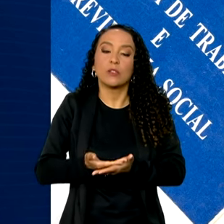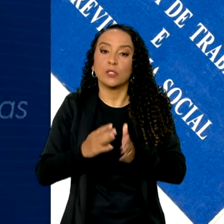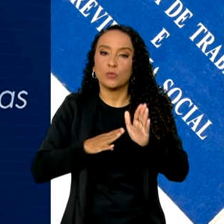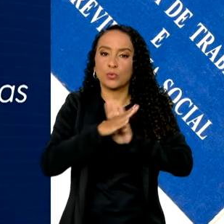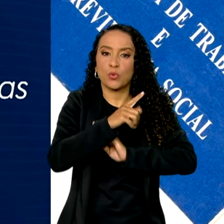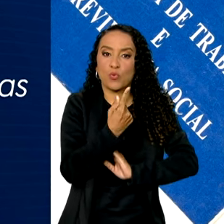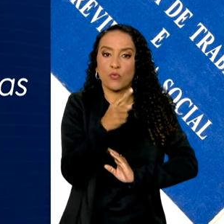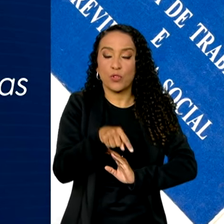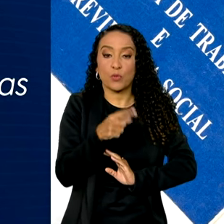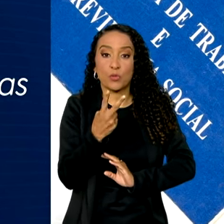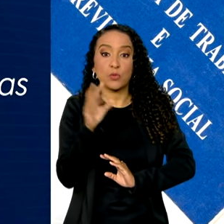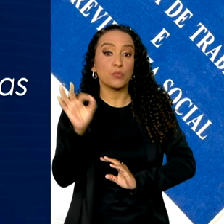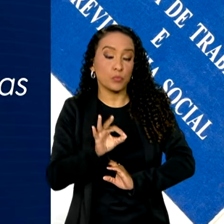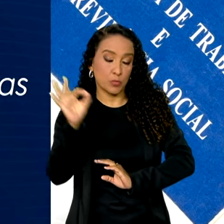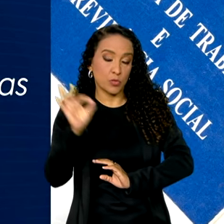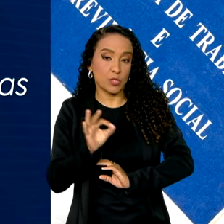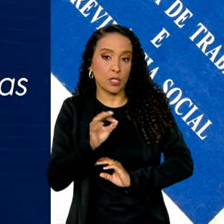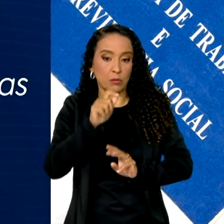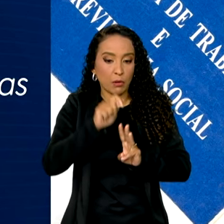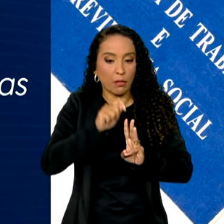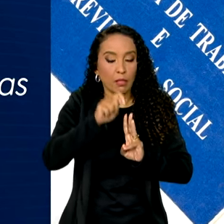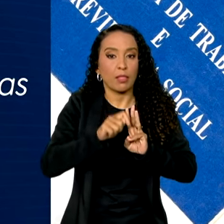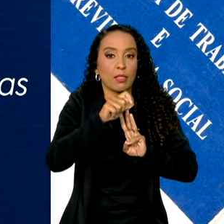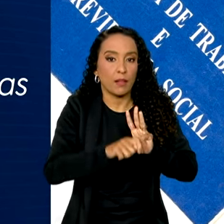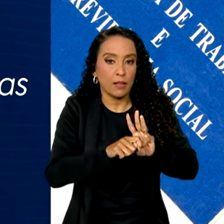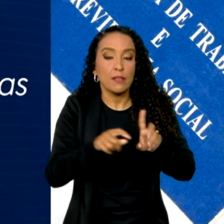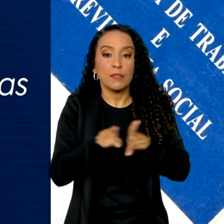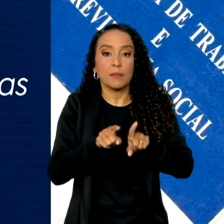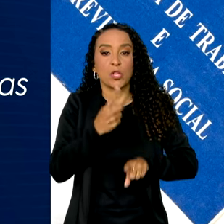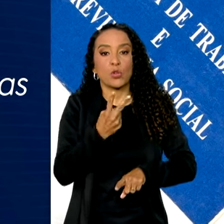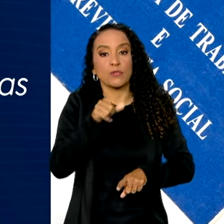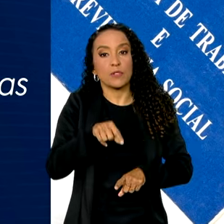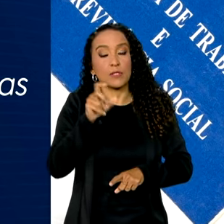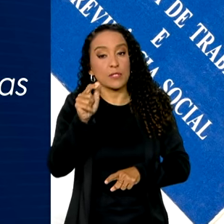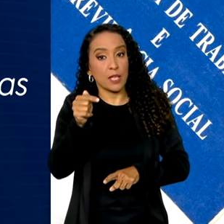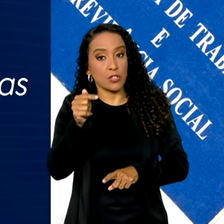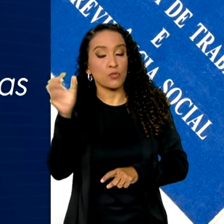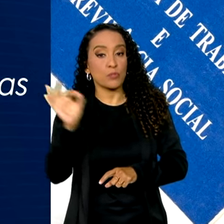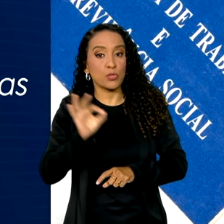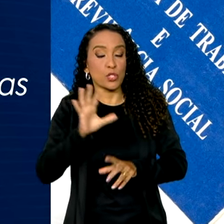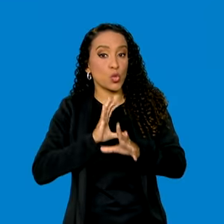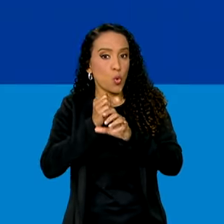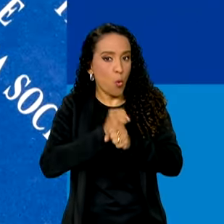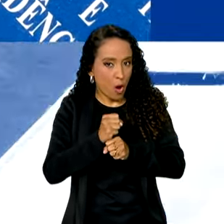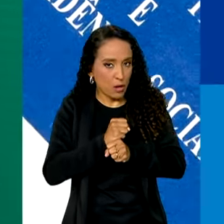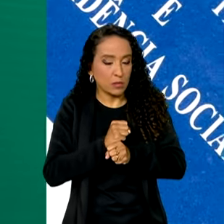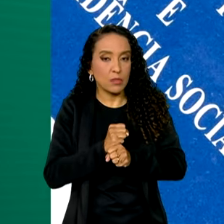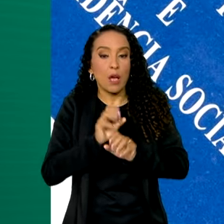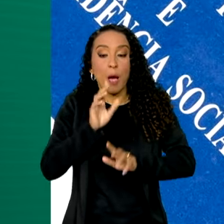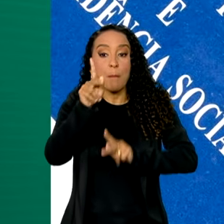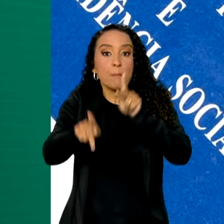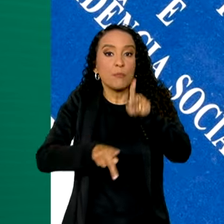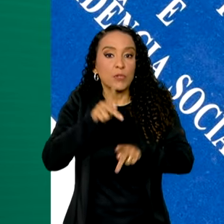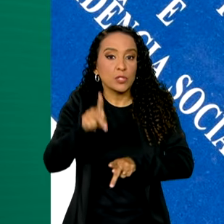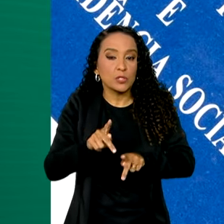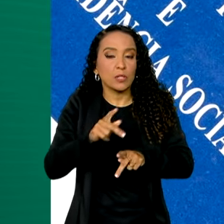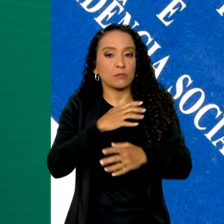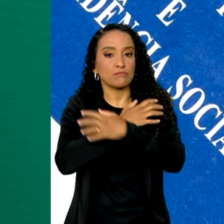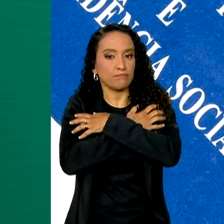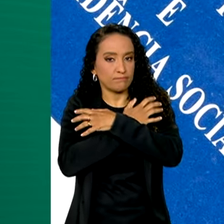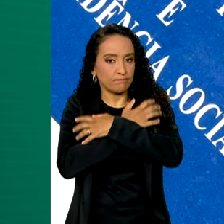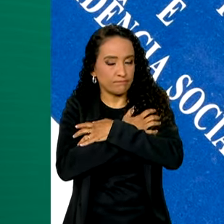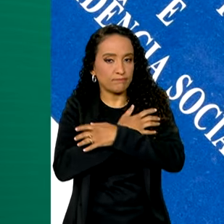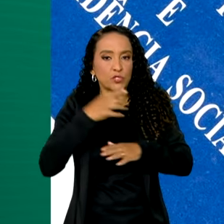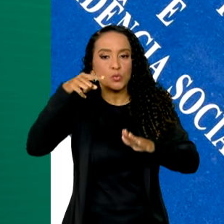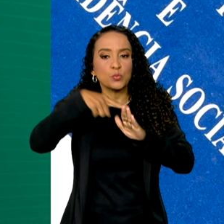de 1,2% no trimestre e de 2,7% no ano. Já a população desocupada